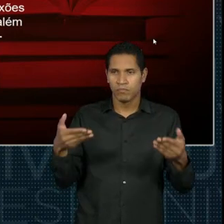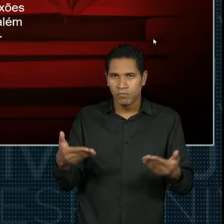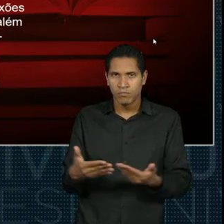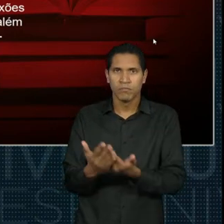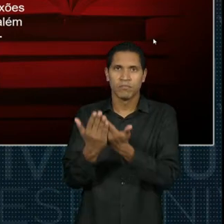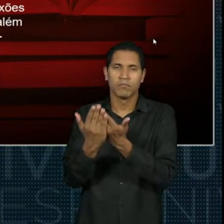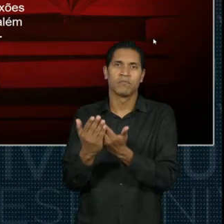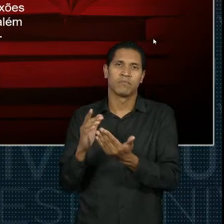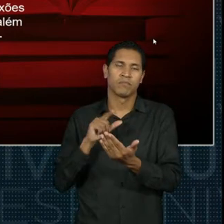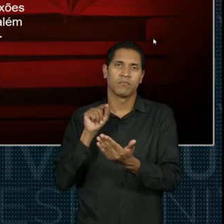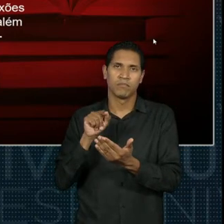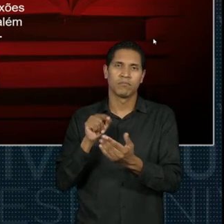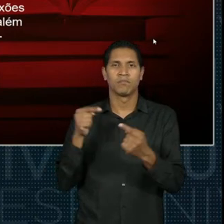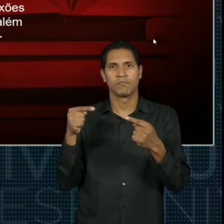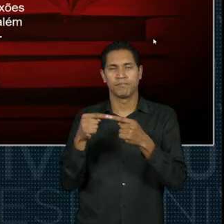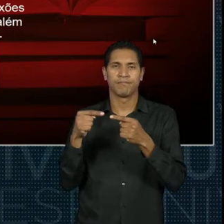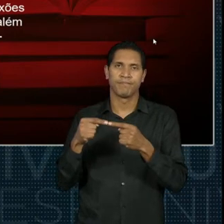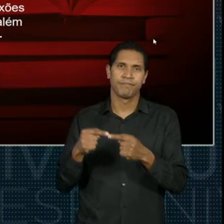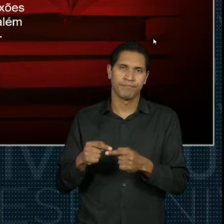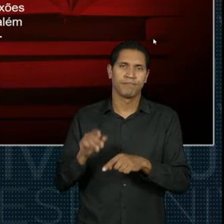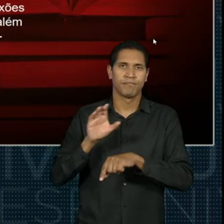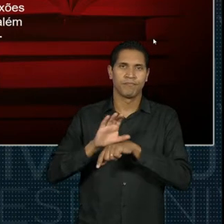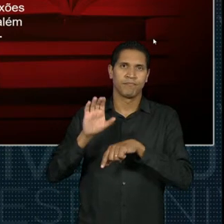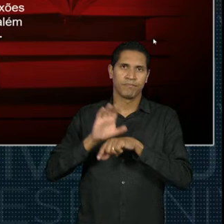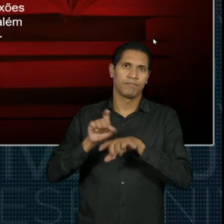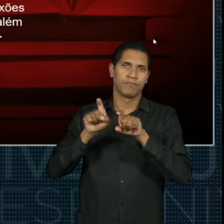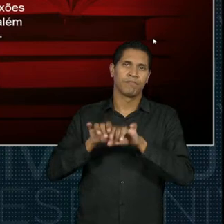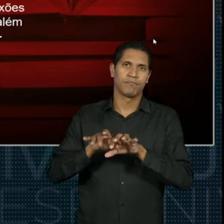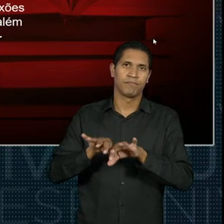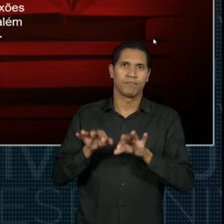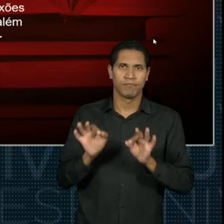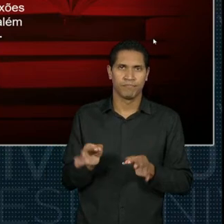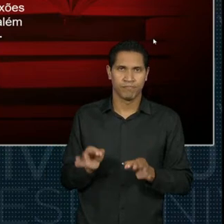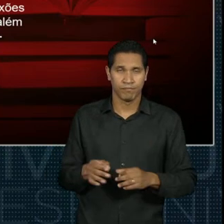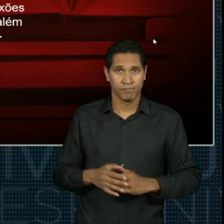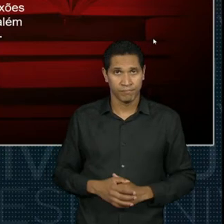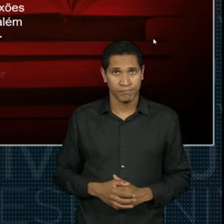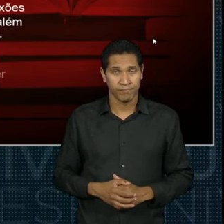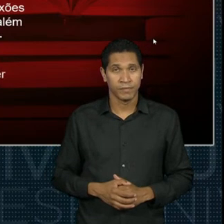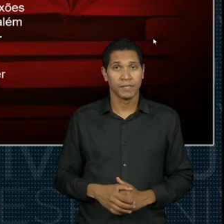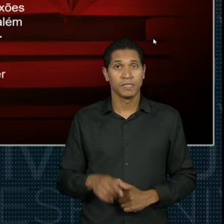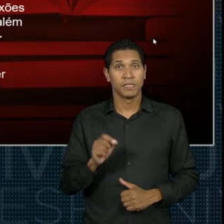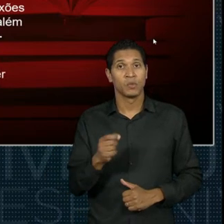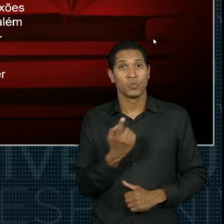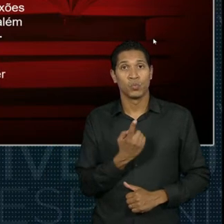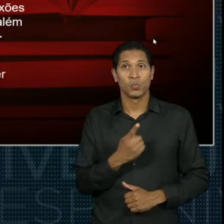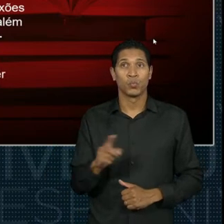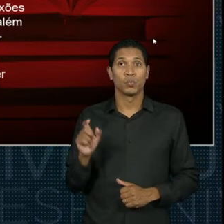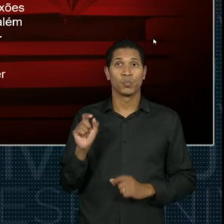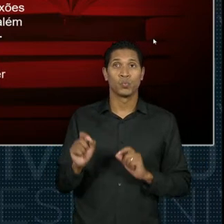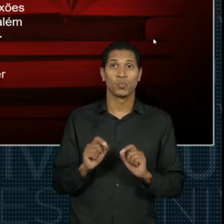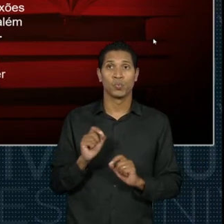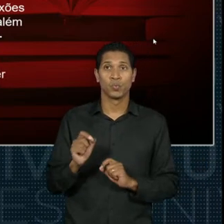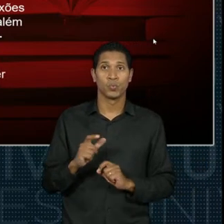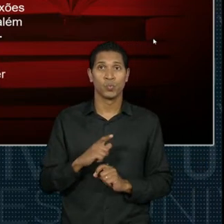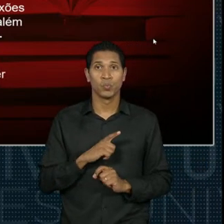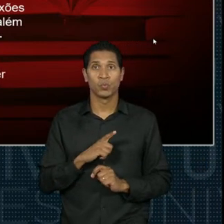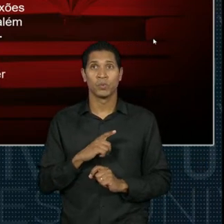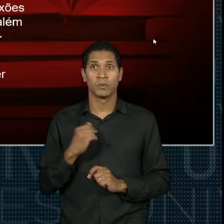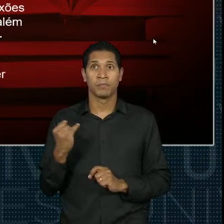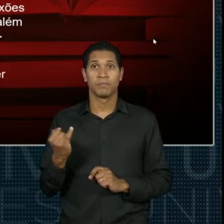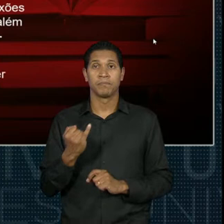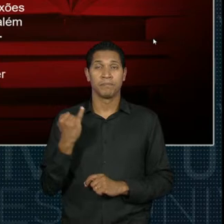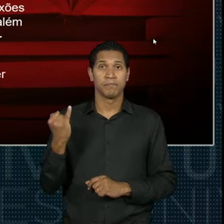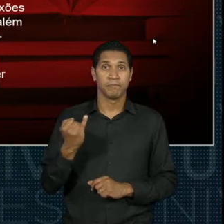deverão estar relacionadas com o escopo do eixo da computação e, por fim, é importante